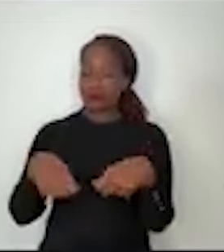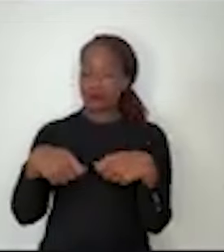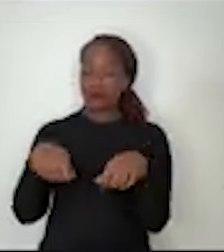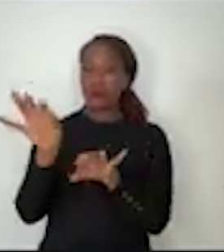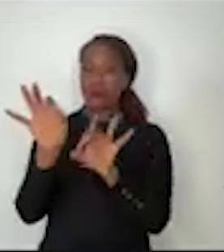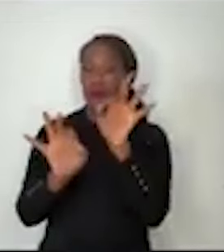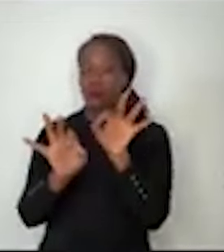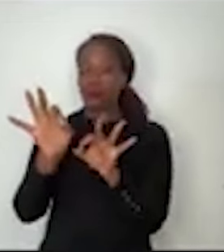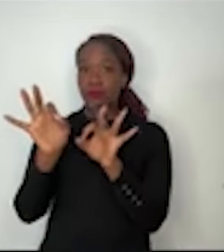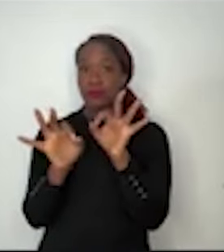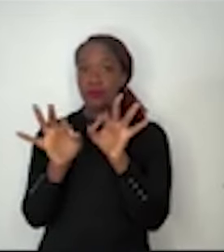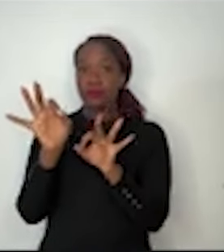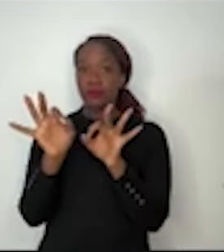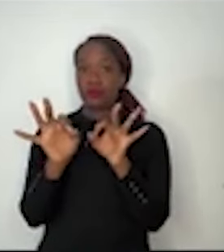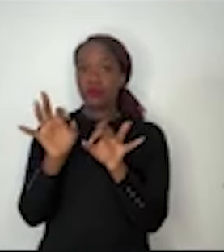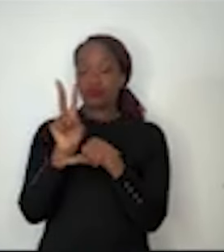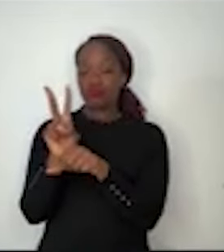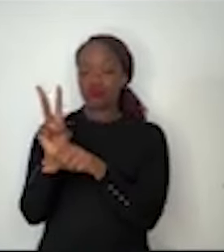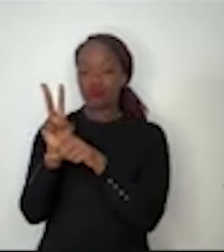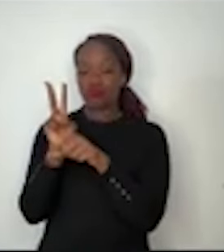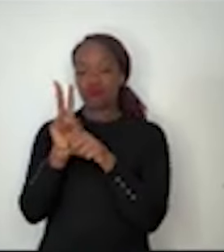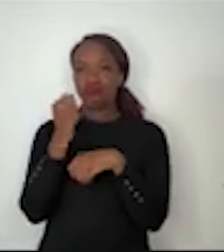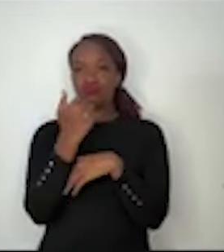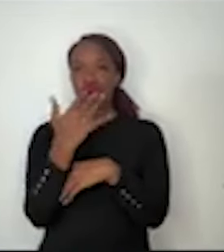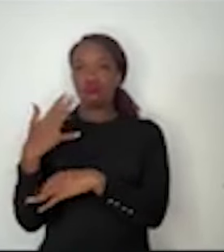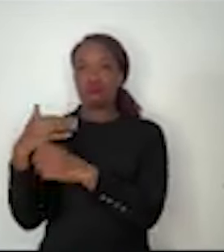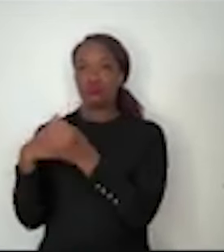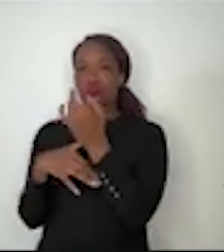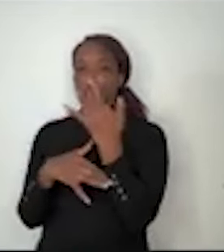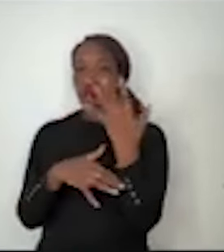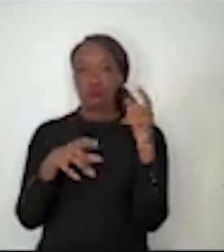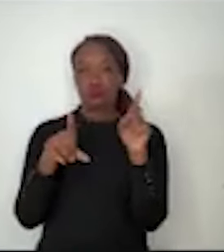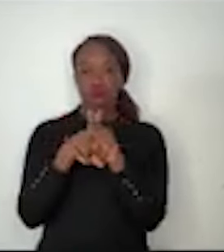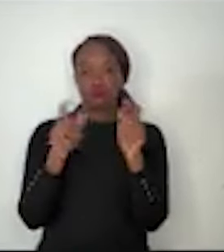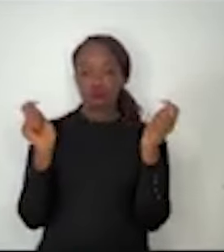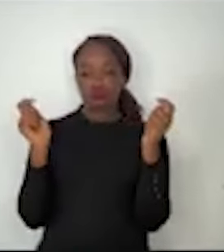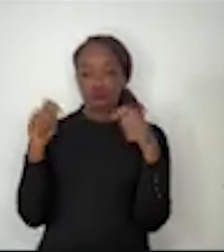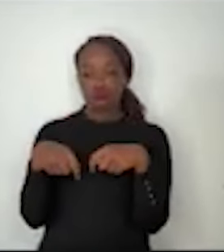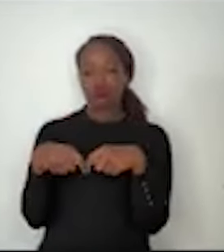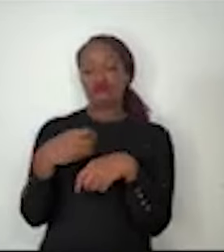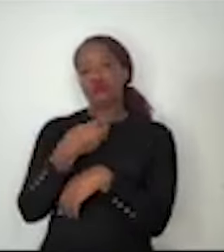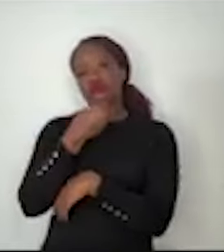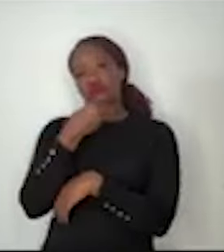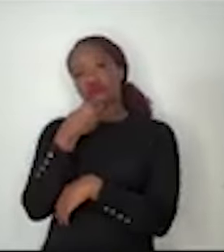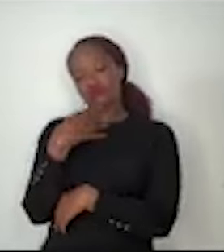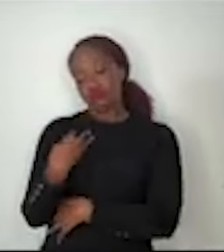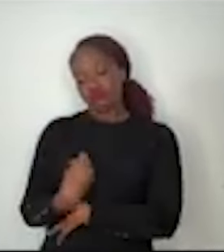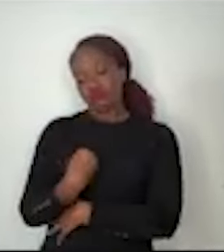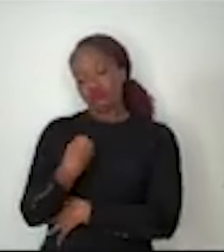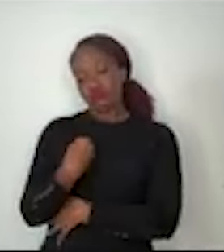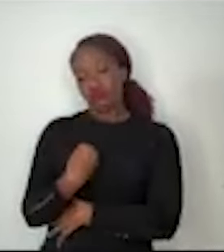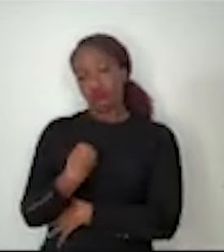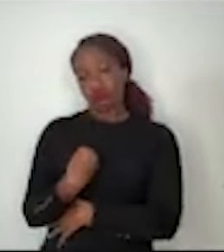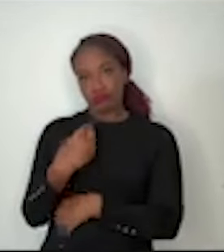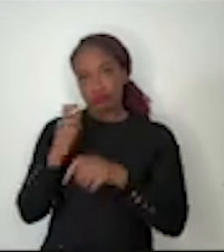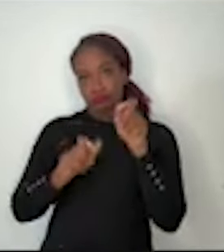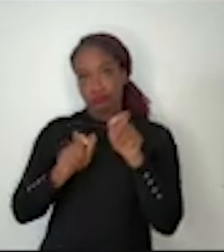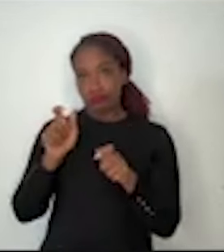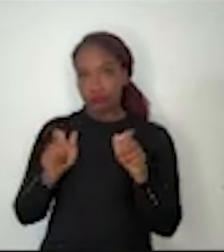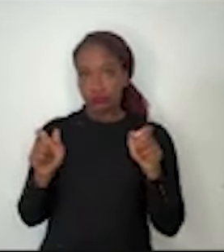Amazônia com dar condições adequadas de vida para as pessoas que lá estão.